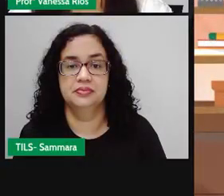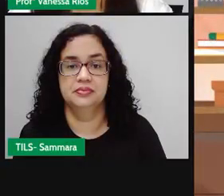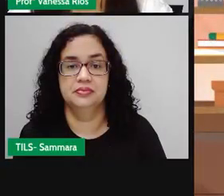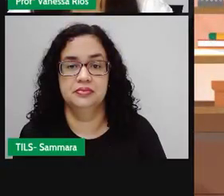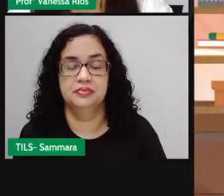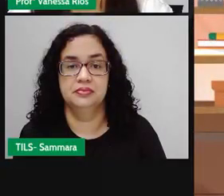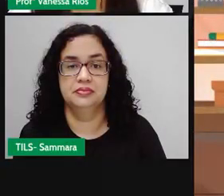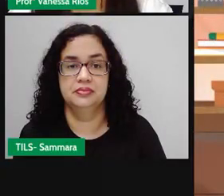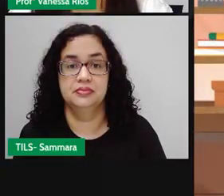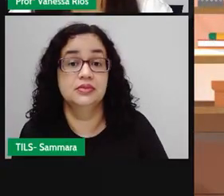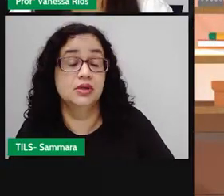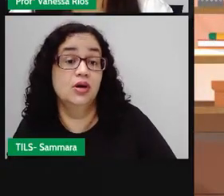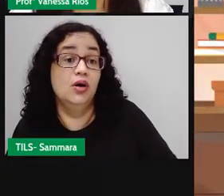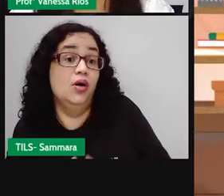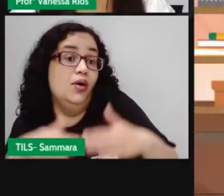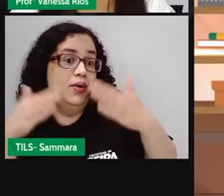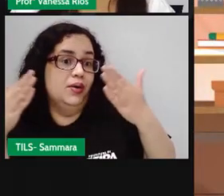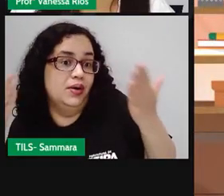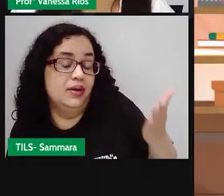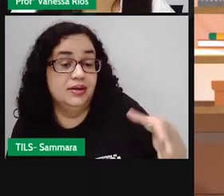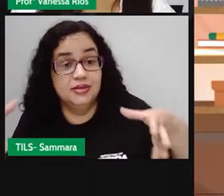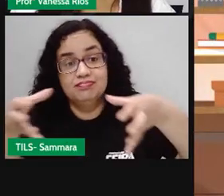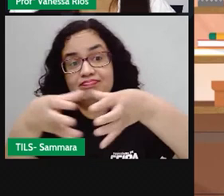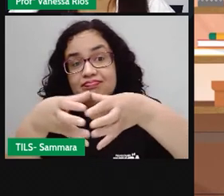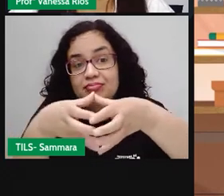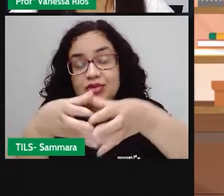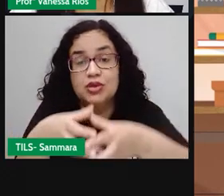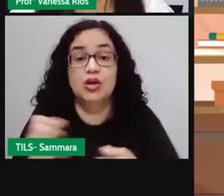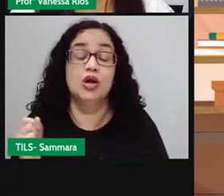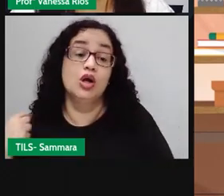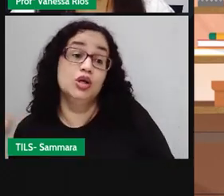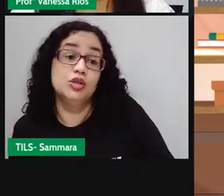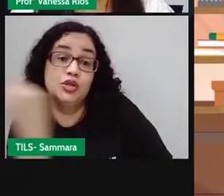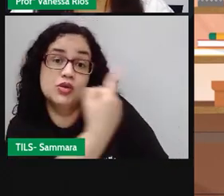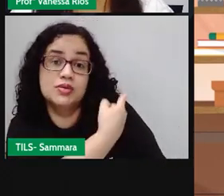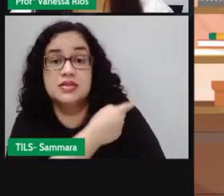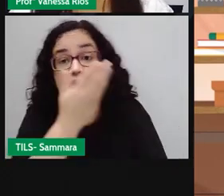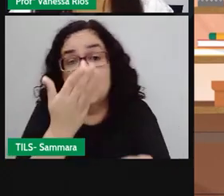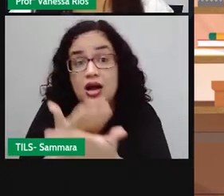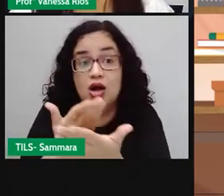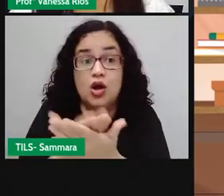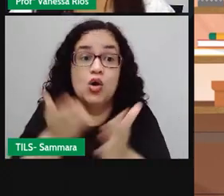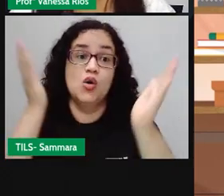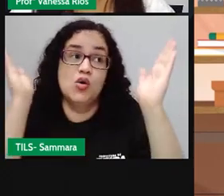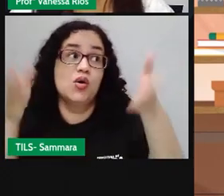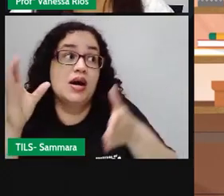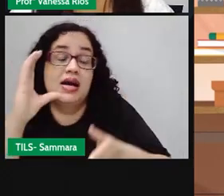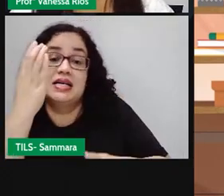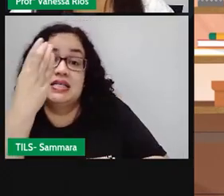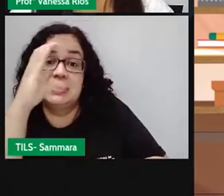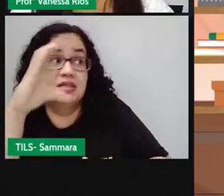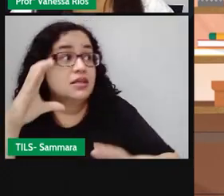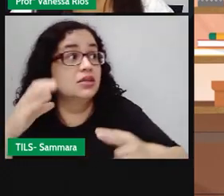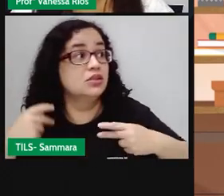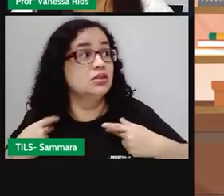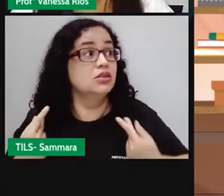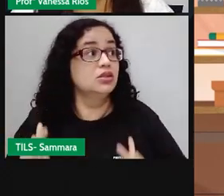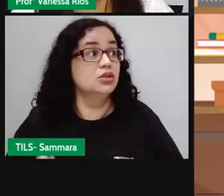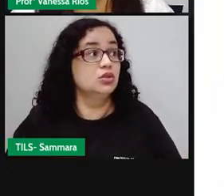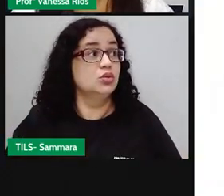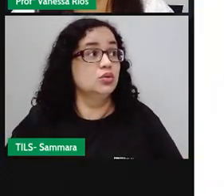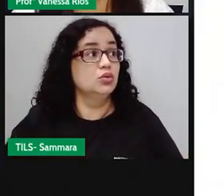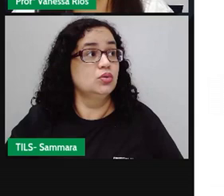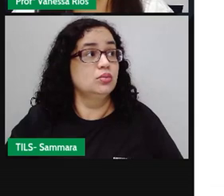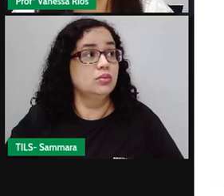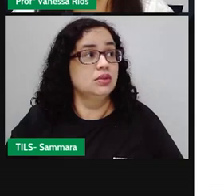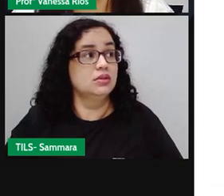Olha só, turma! Nossa aula hoje é de Ciências Humanas